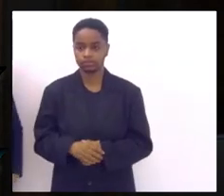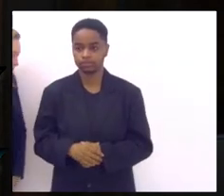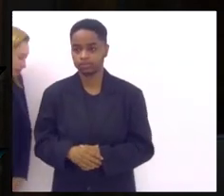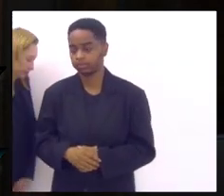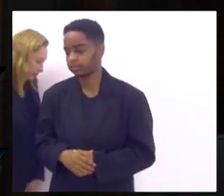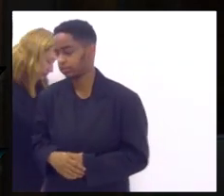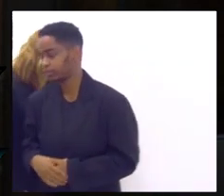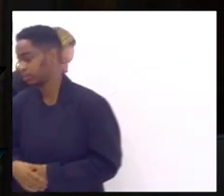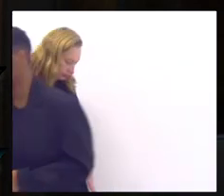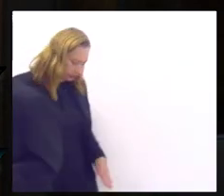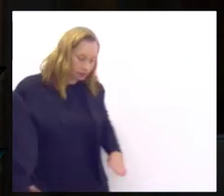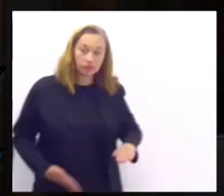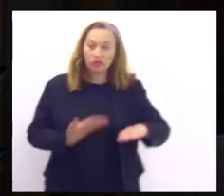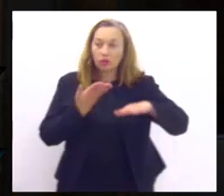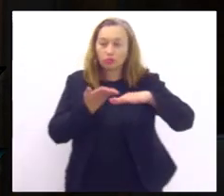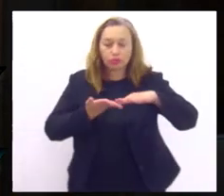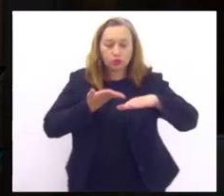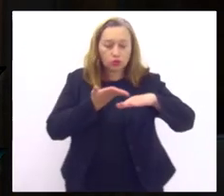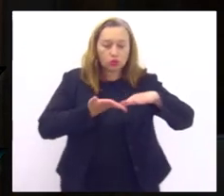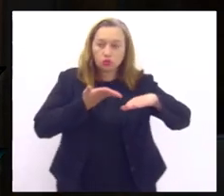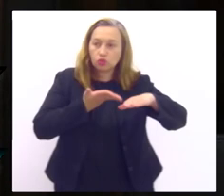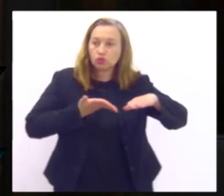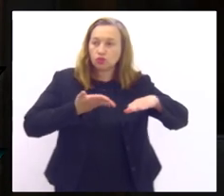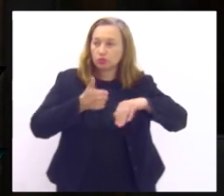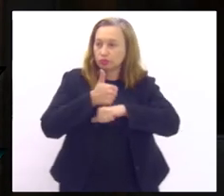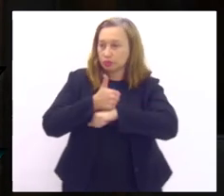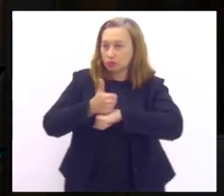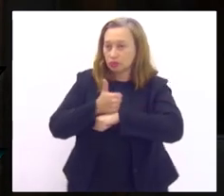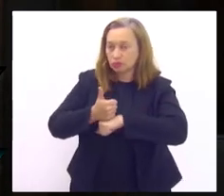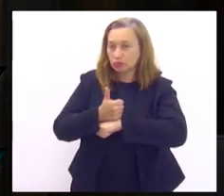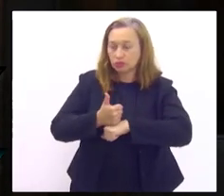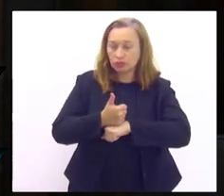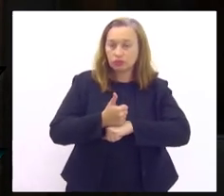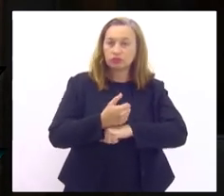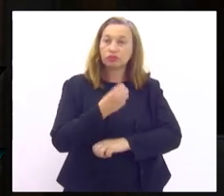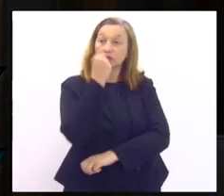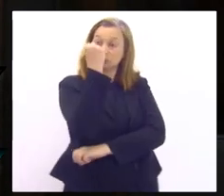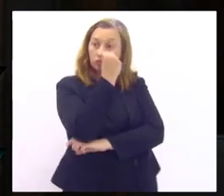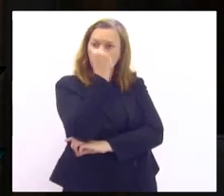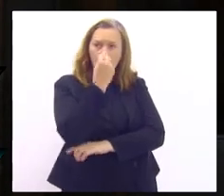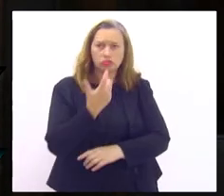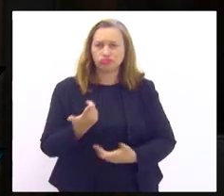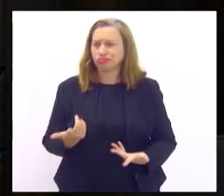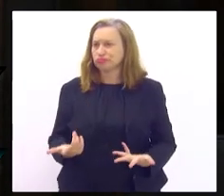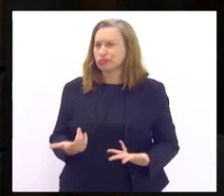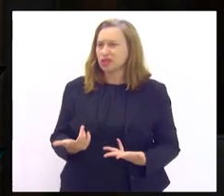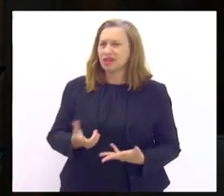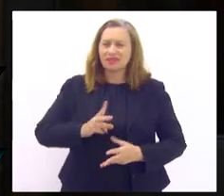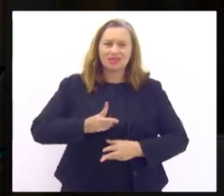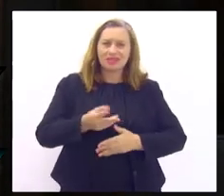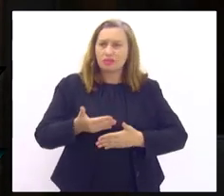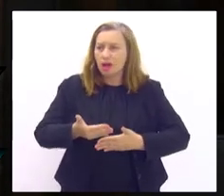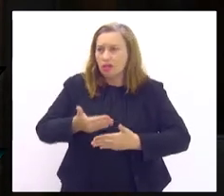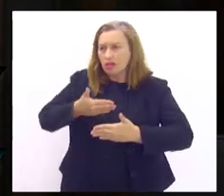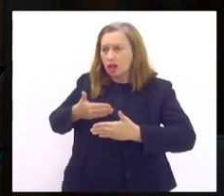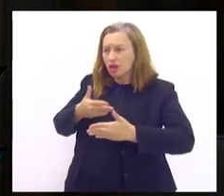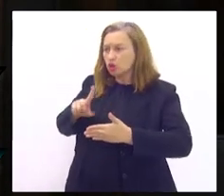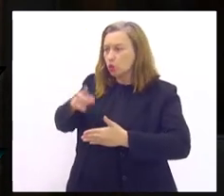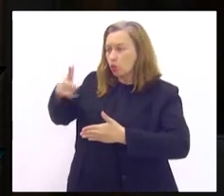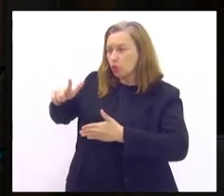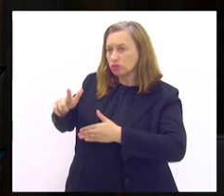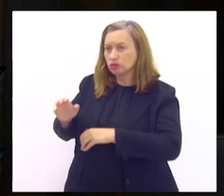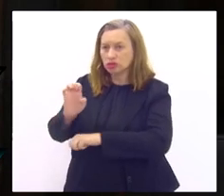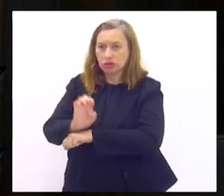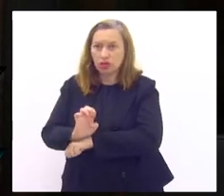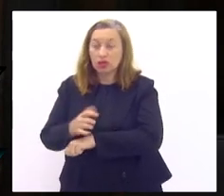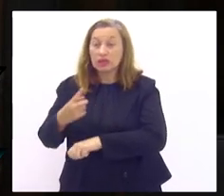levado a sério no Rio de Janeiro conforme você falou a gente já sempre eu não aguento mais ouvir isso que a gente está sempre atrás de outros estados desde que eu sentei